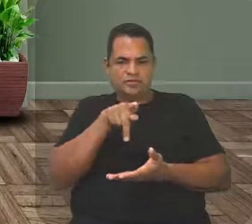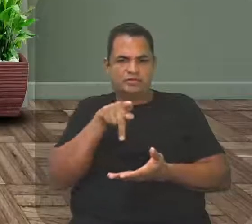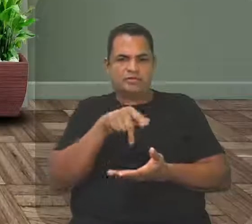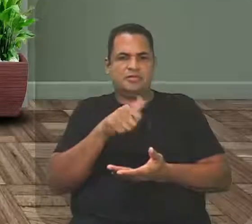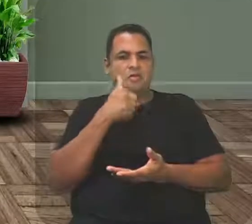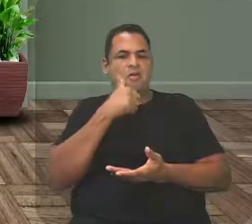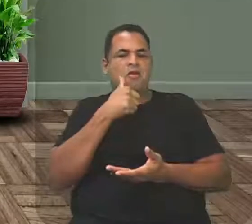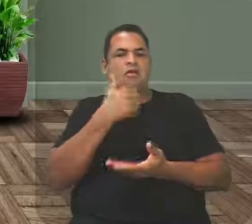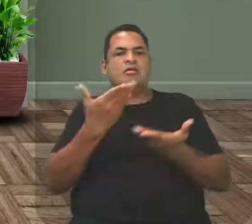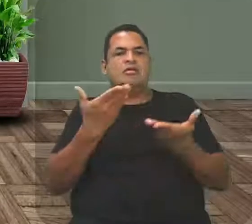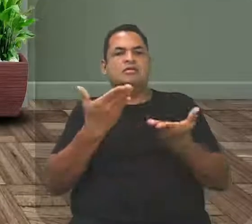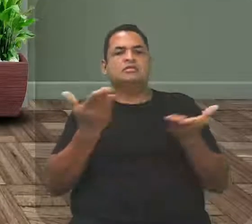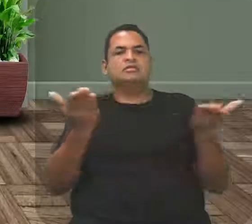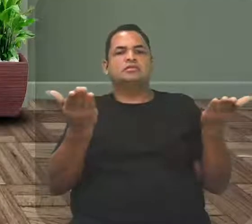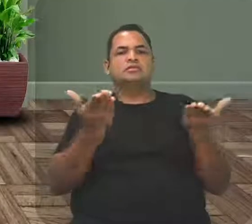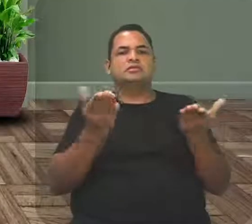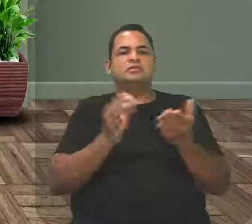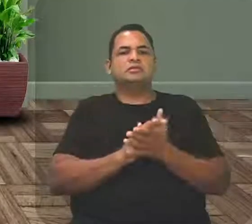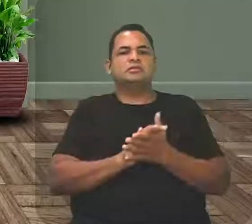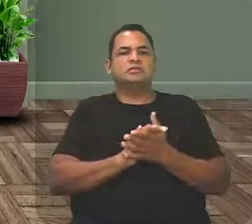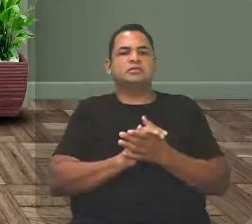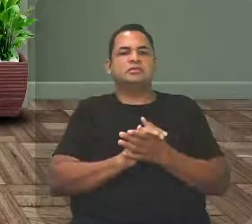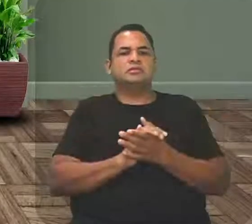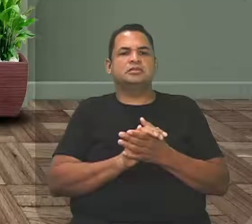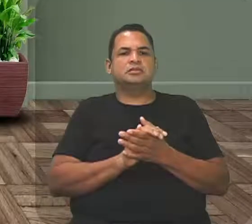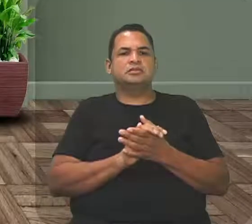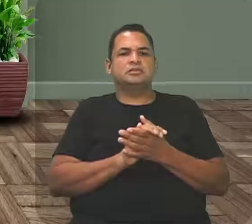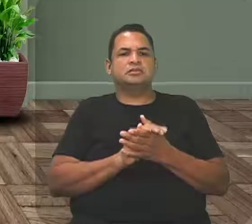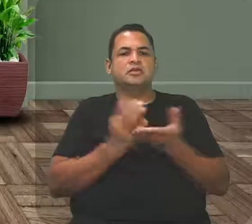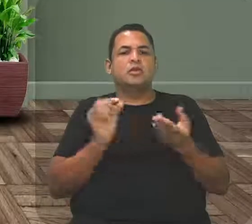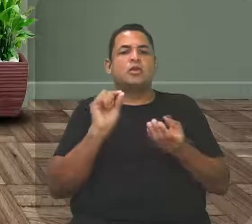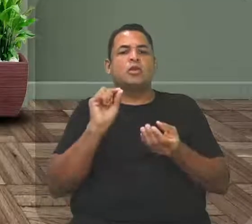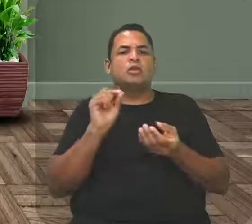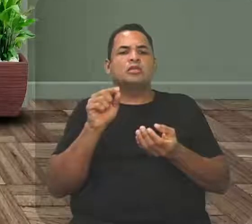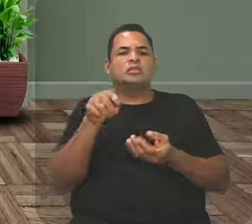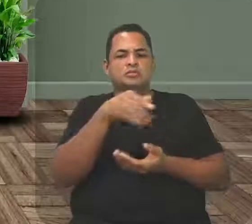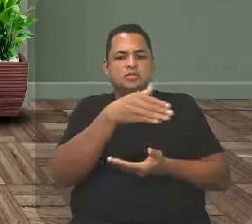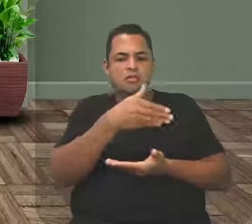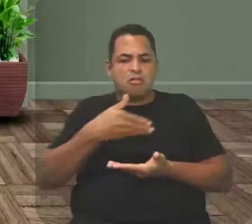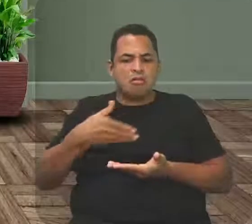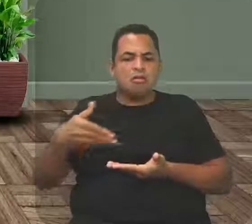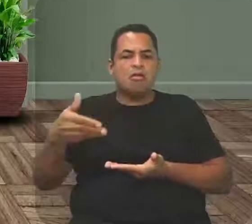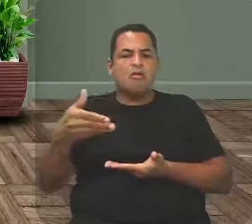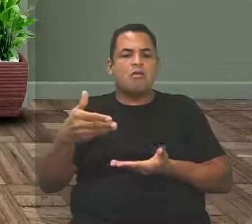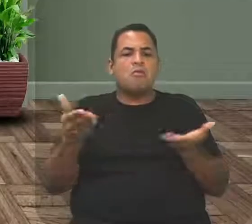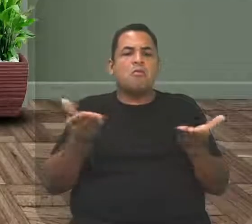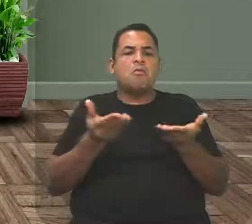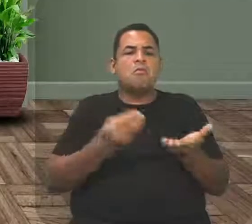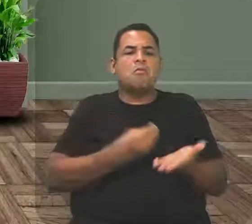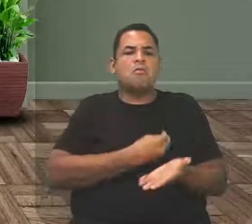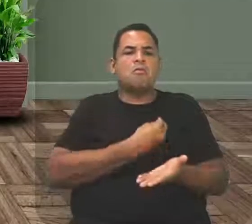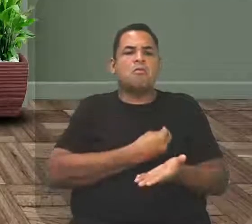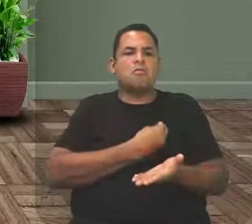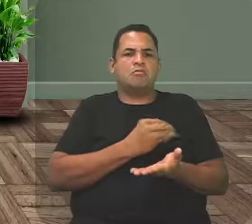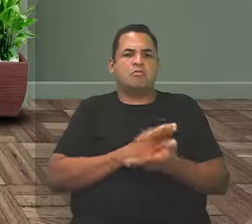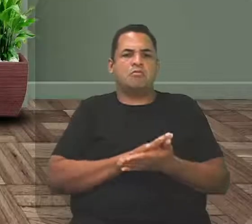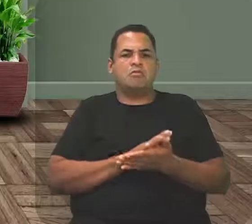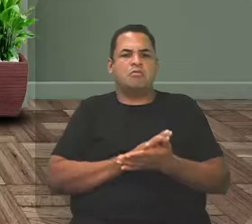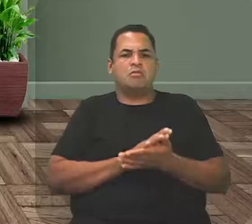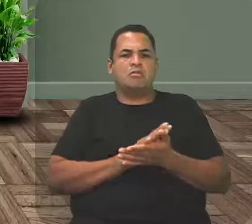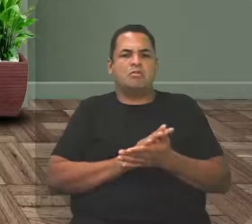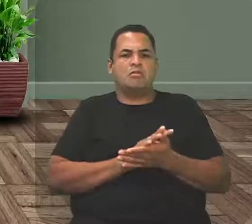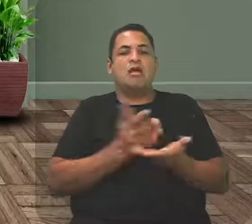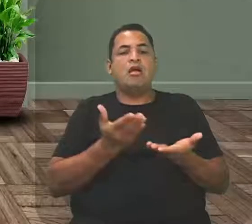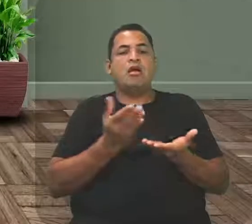literatura, ela vai repercutir aquilo que eles estão vivendo no momento. No Egito Antigo, a